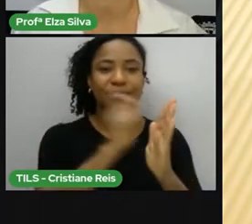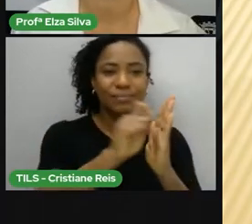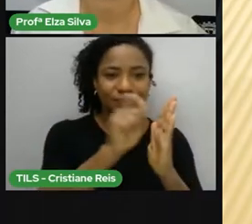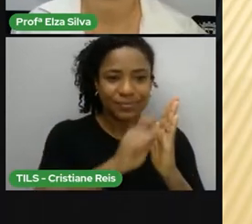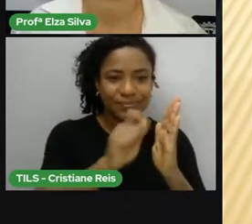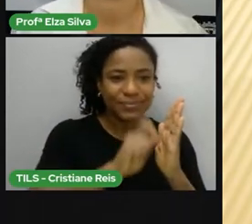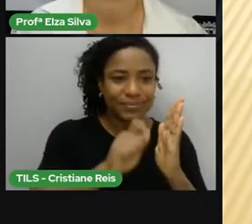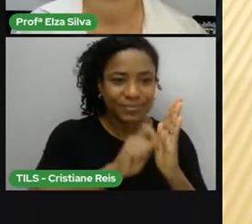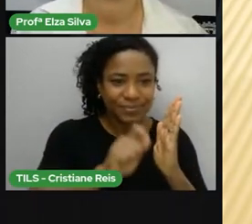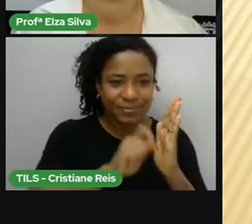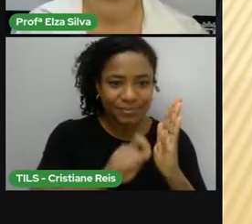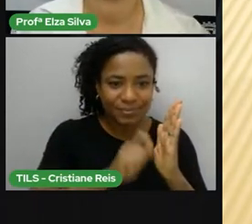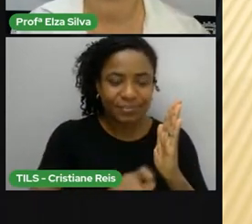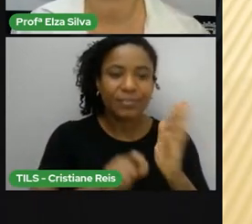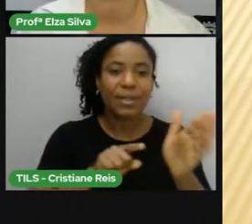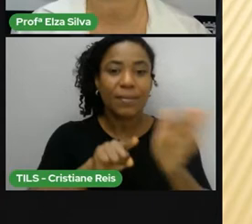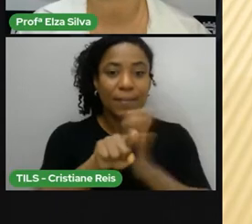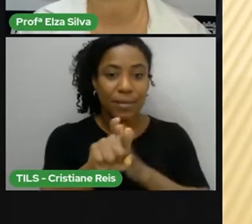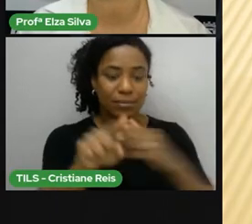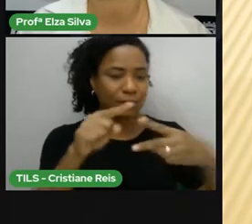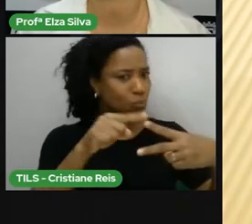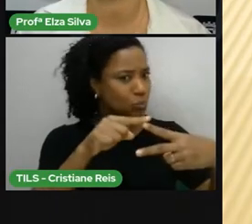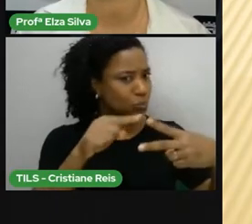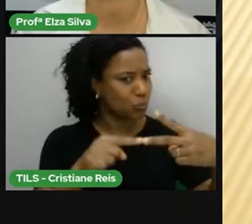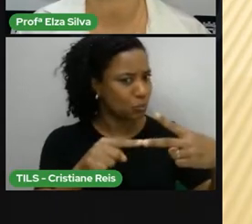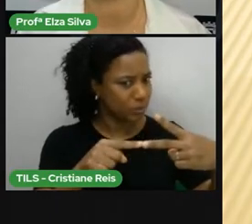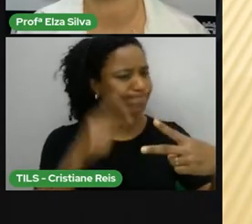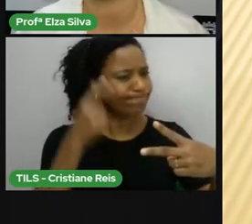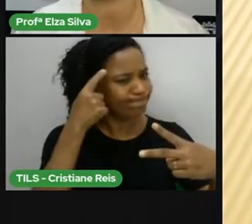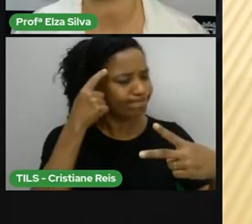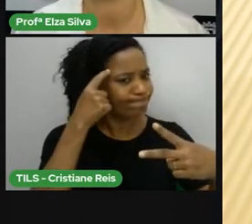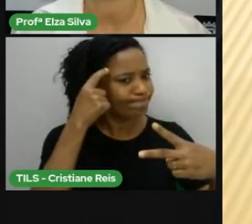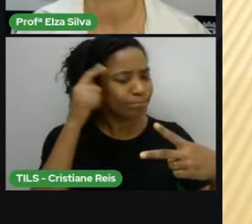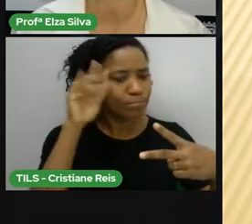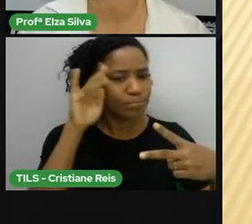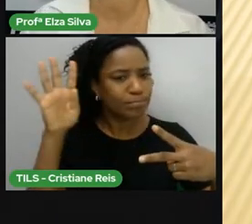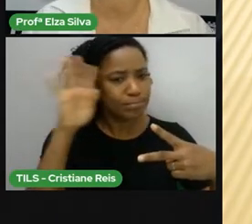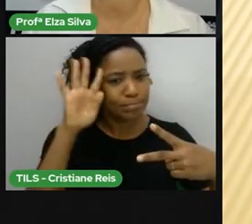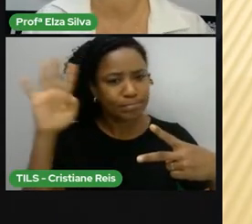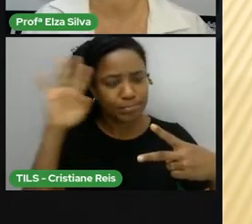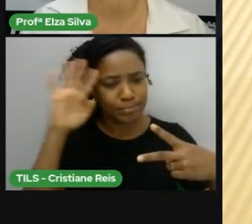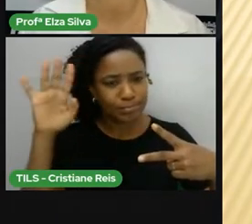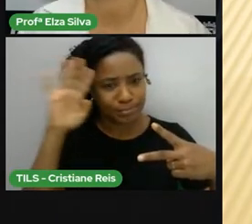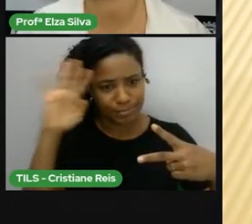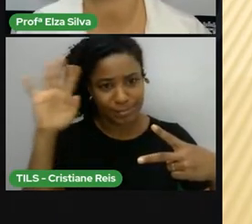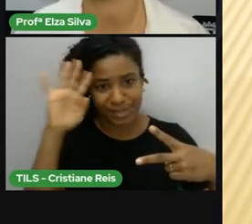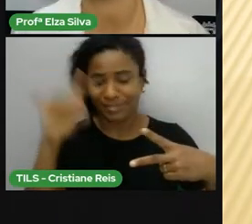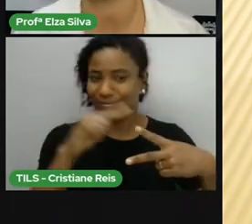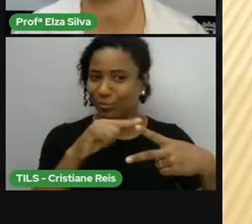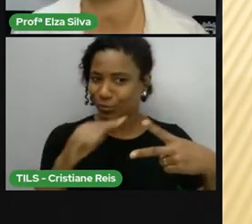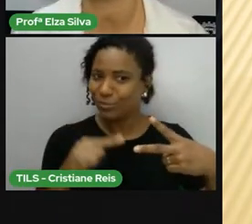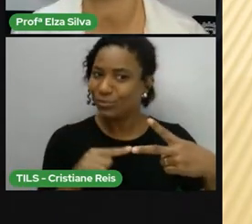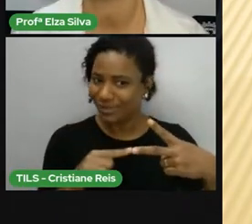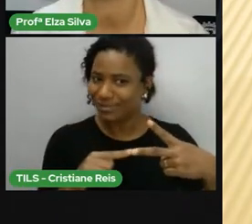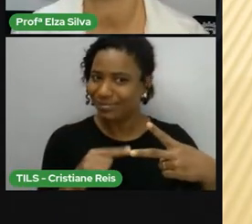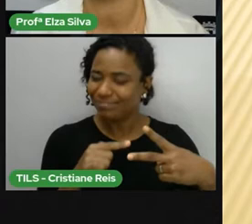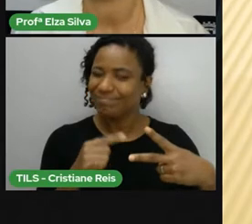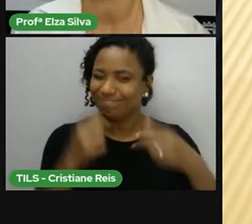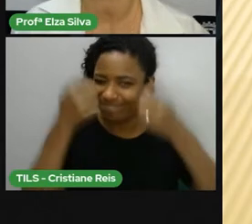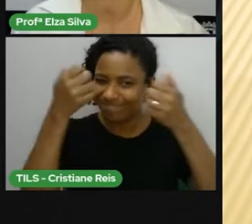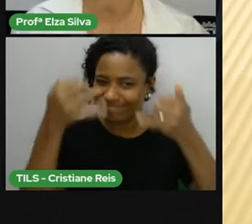perguntas. E vamos juntos pensar sobre elas para começarmos o nosso encontro de hoje.